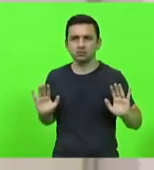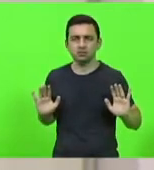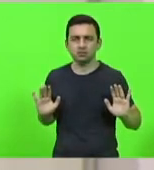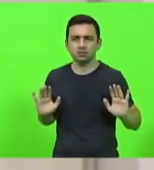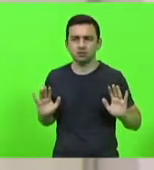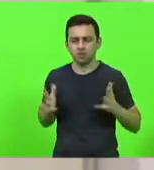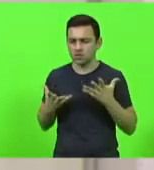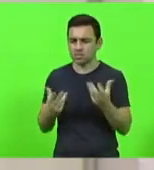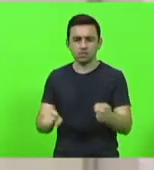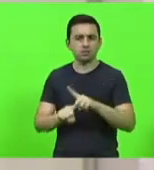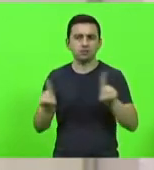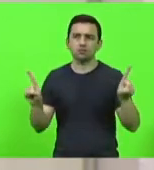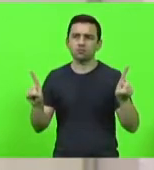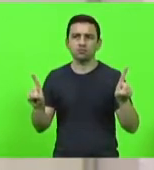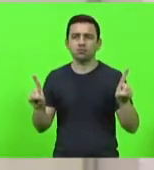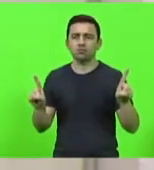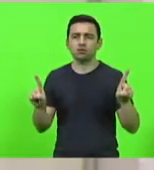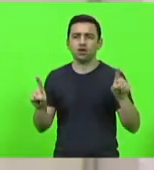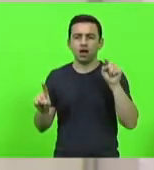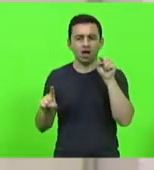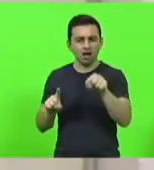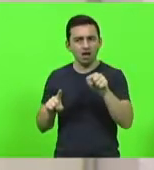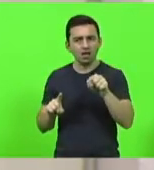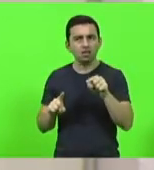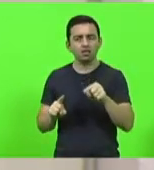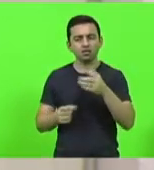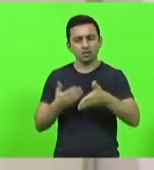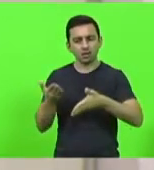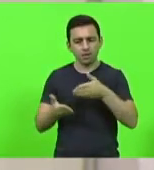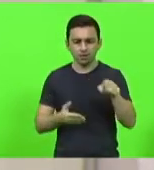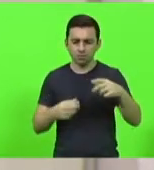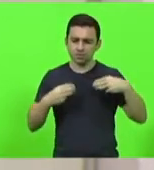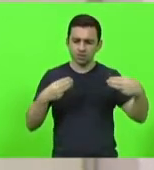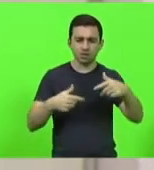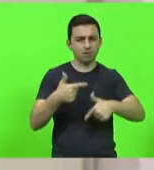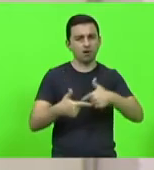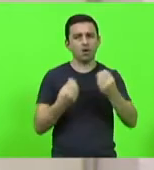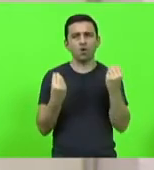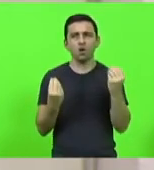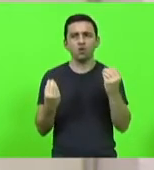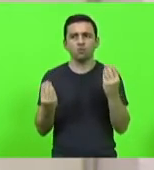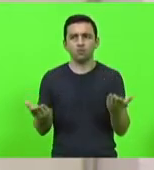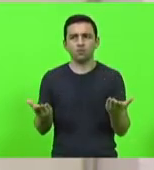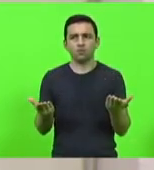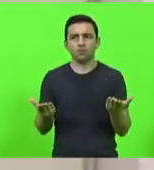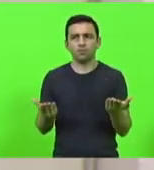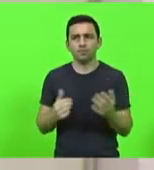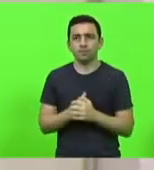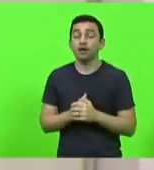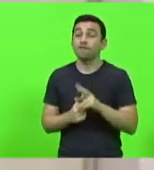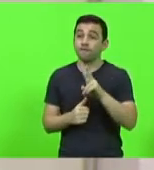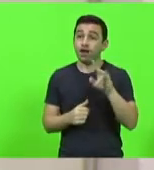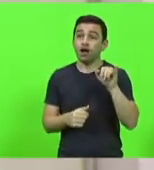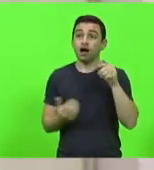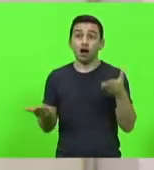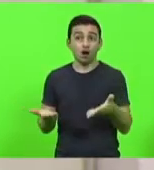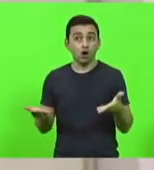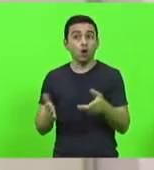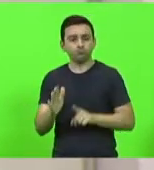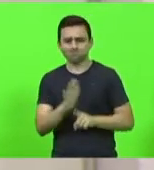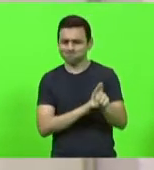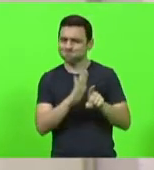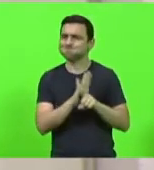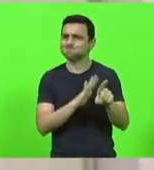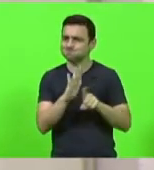indignação em relação ao tratamento que o Ministério do Trabalho, que vai ser agora questionado.